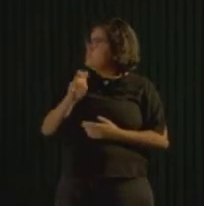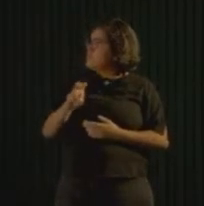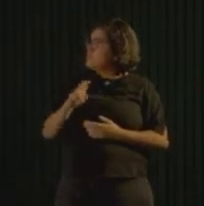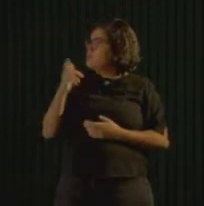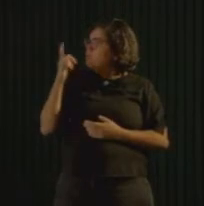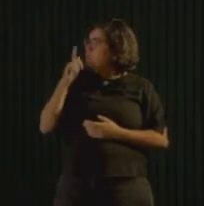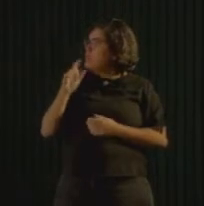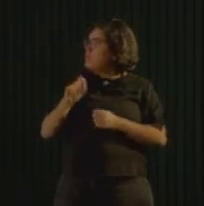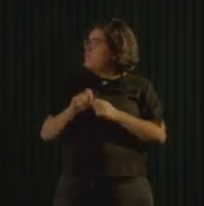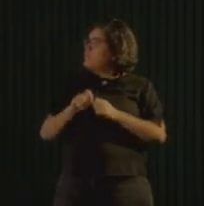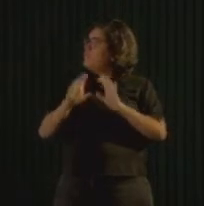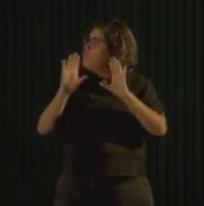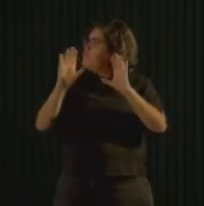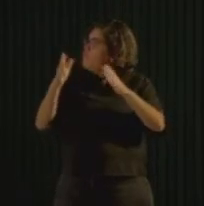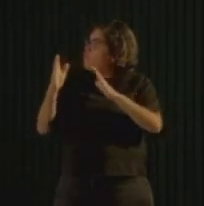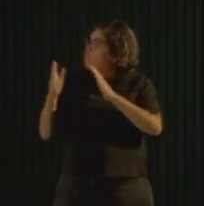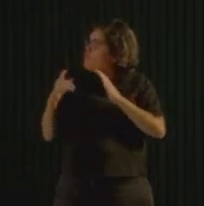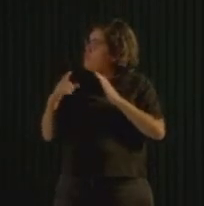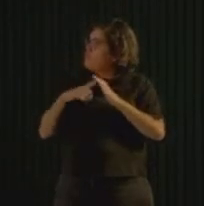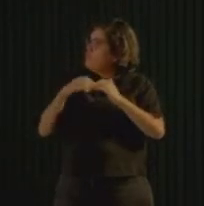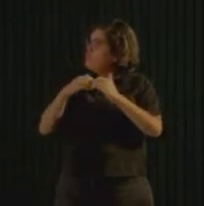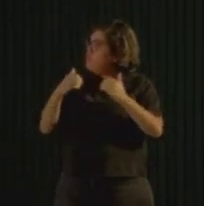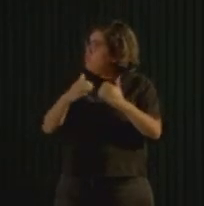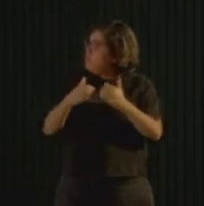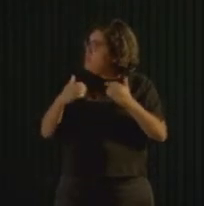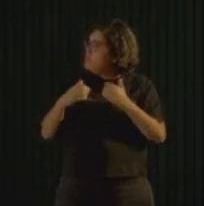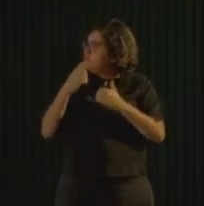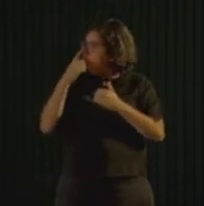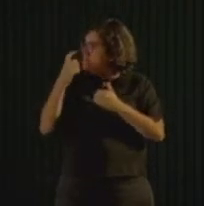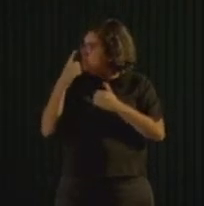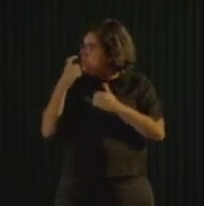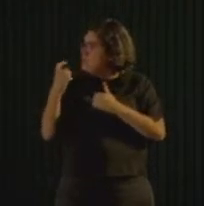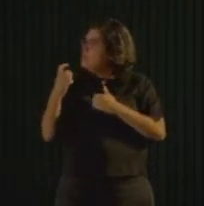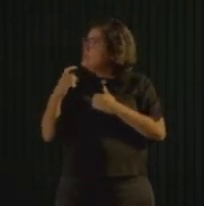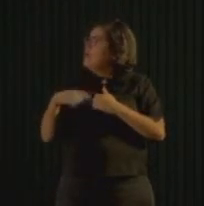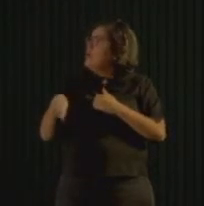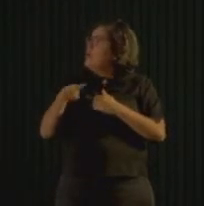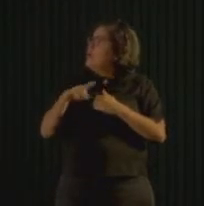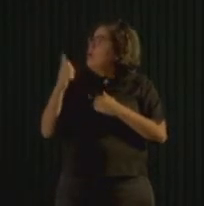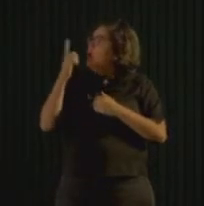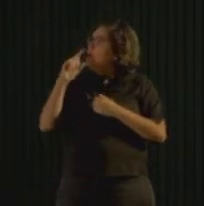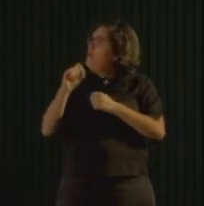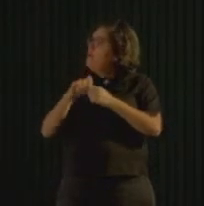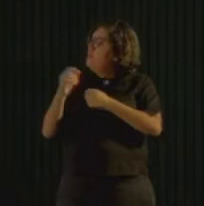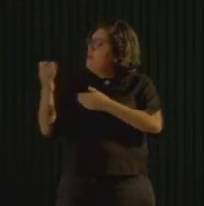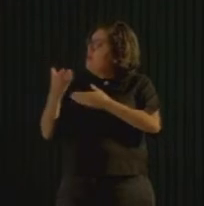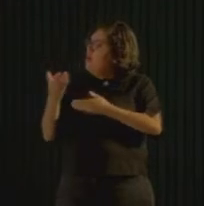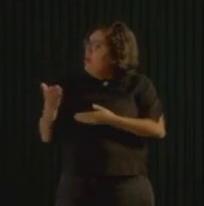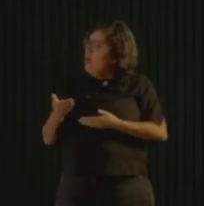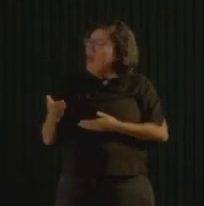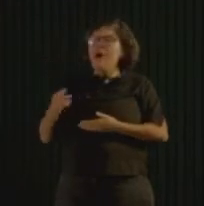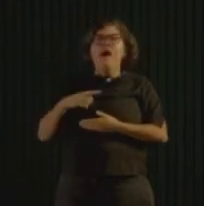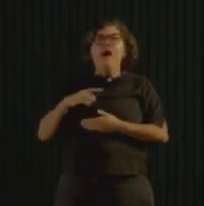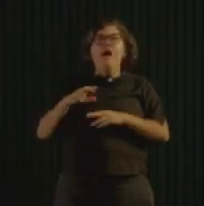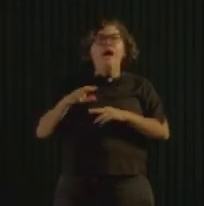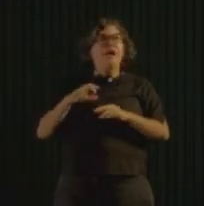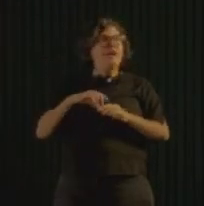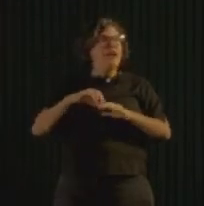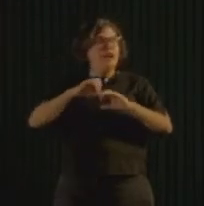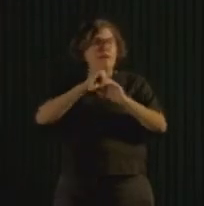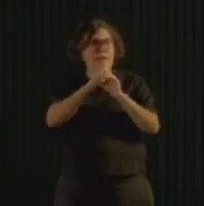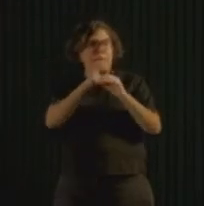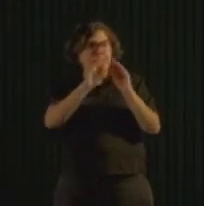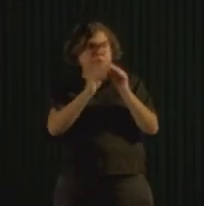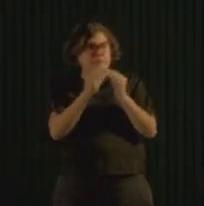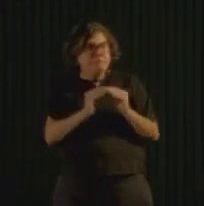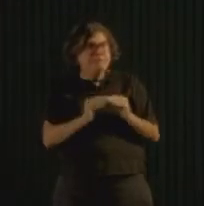sistemática. Fazendo a separação do lixo plástico mensalmente. E eles fazem essas trocas a partir de peças feitas a partir do